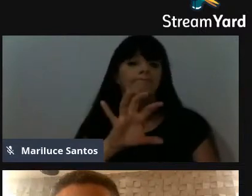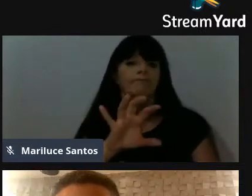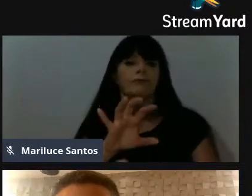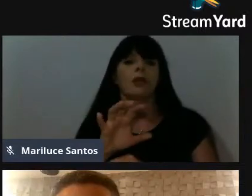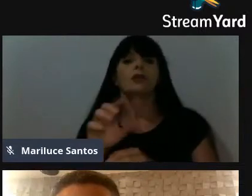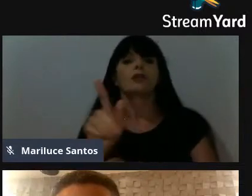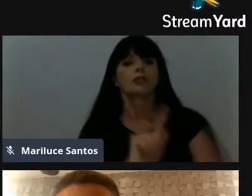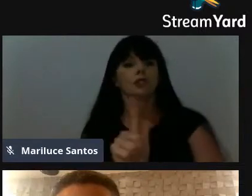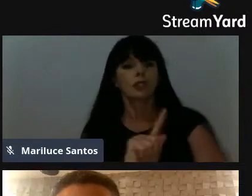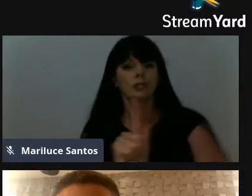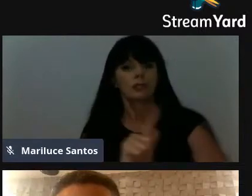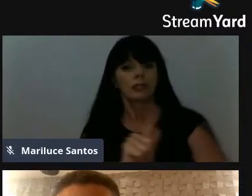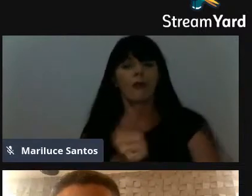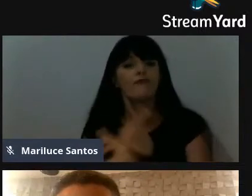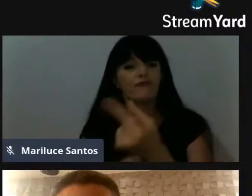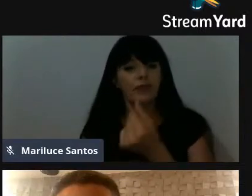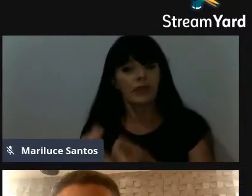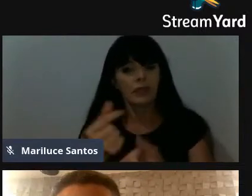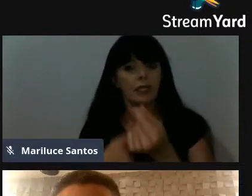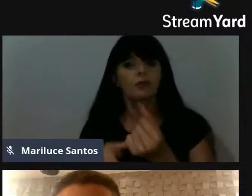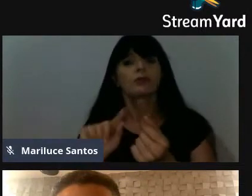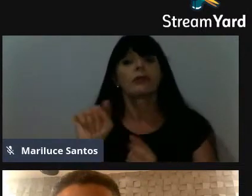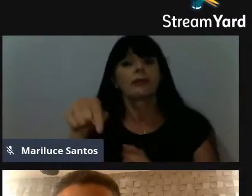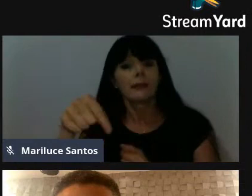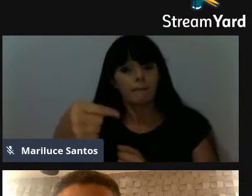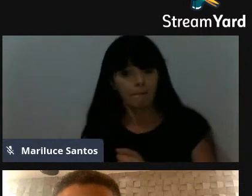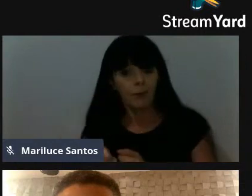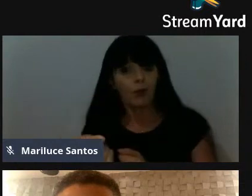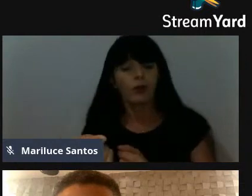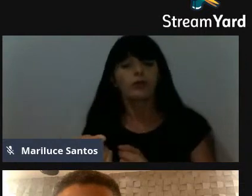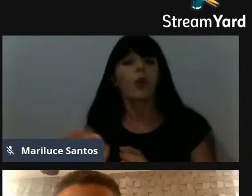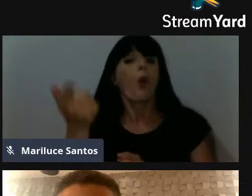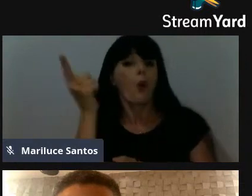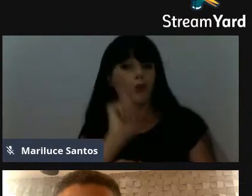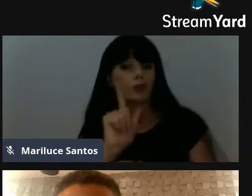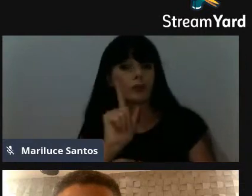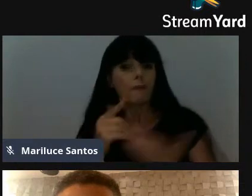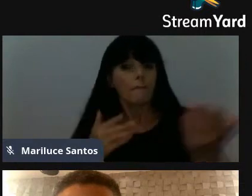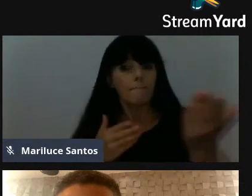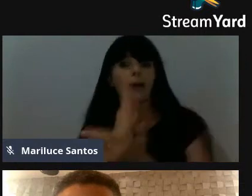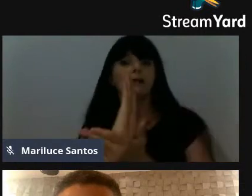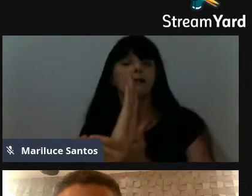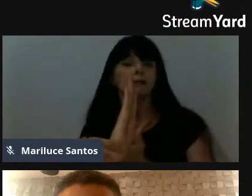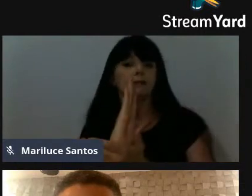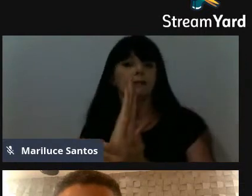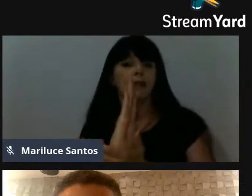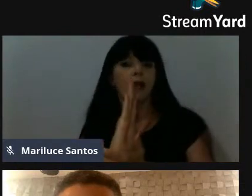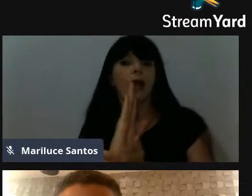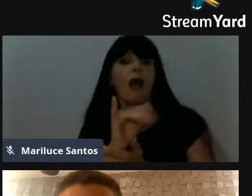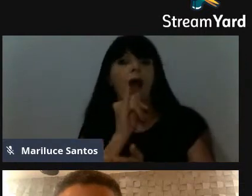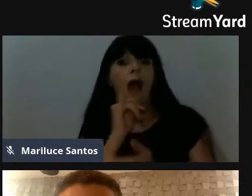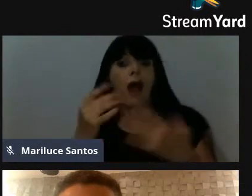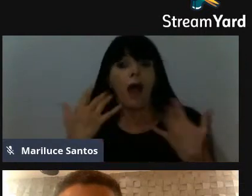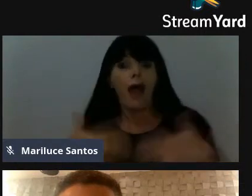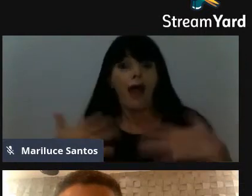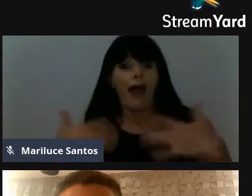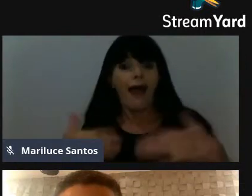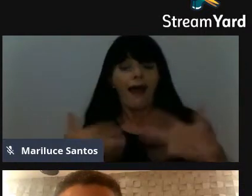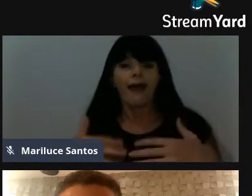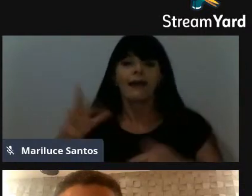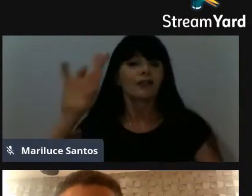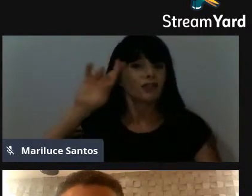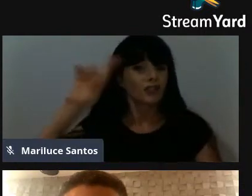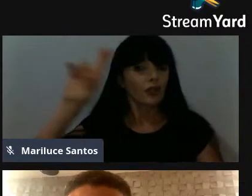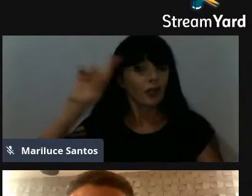secretários, e logo após, eu fui nomeado, assumi a Diretoria de Patrimônio Artístico e Cultural do município,